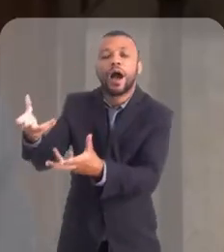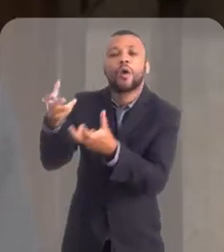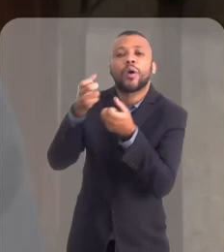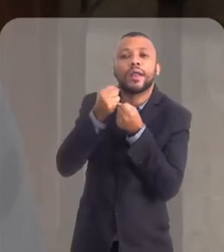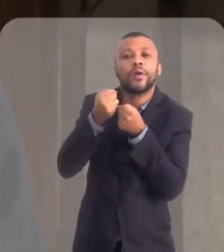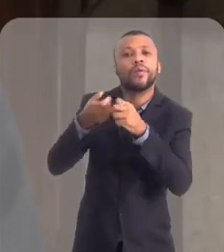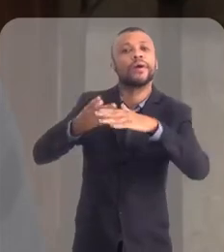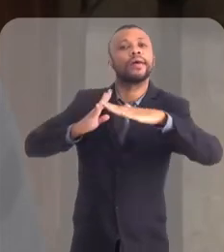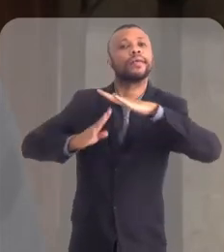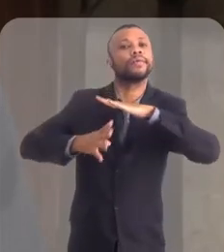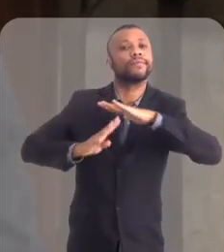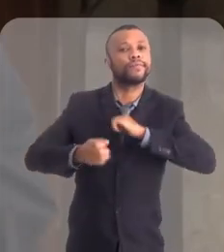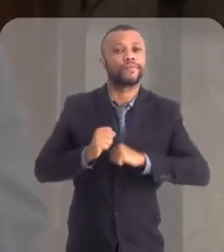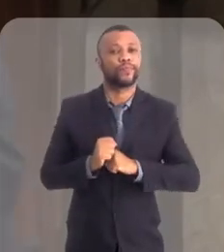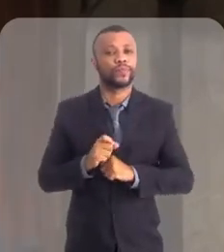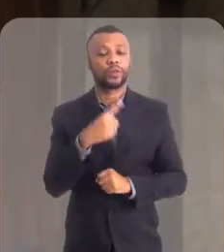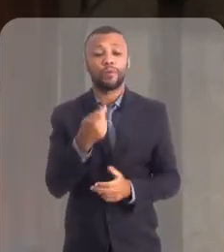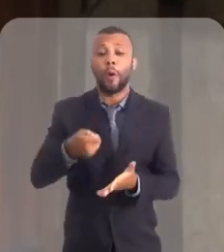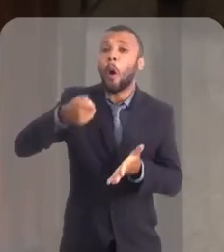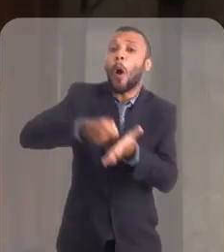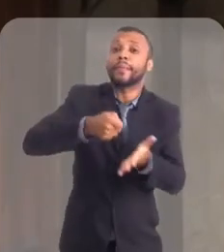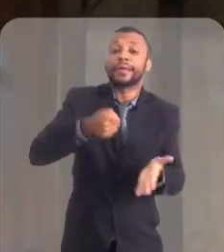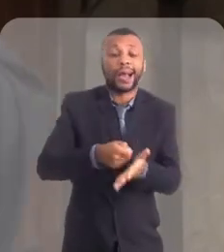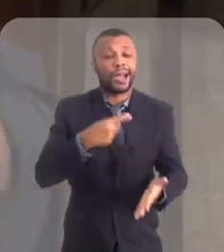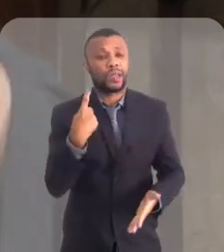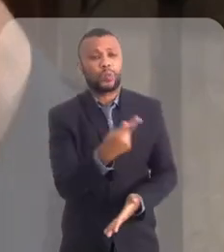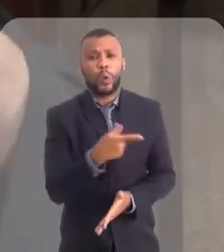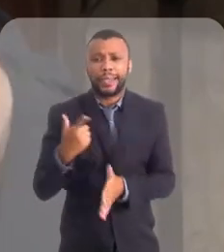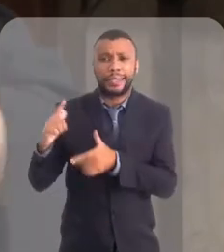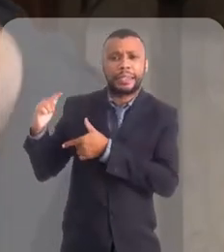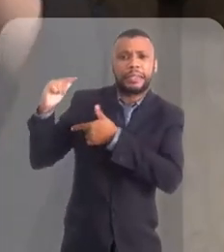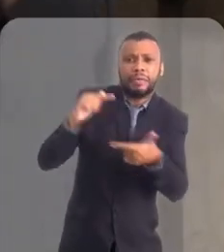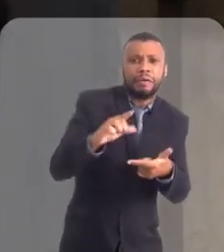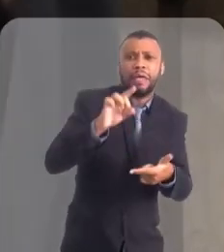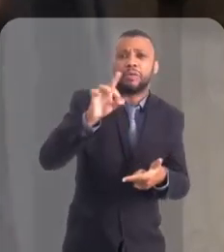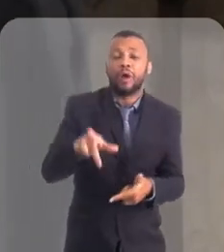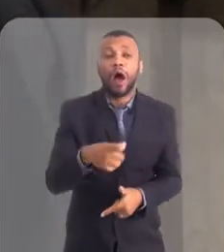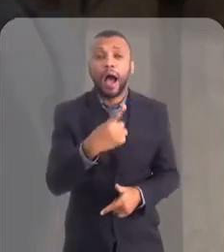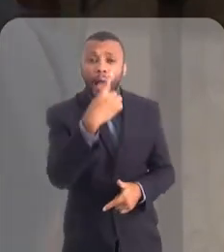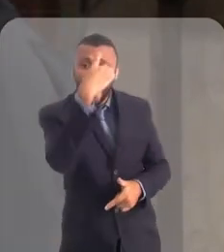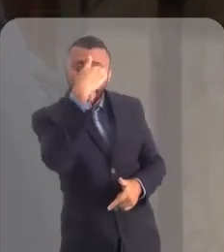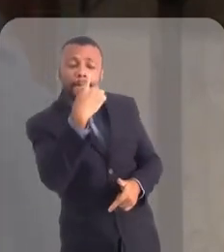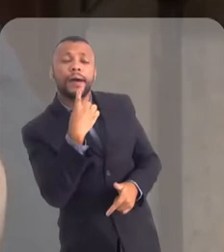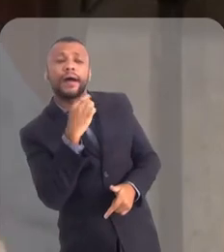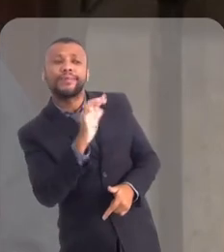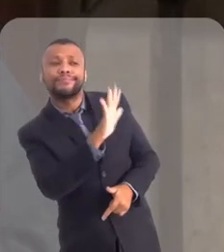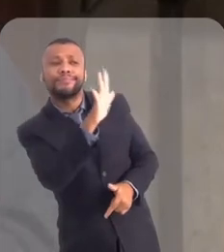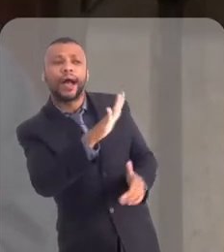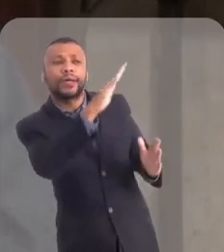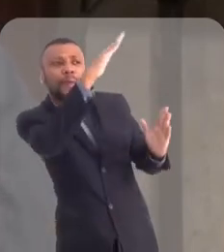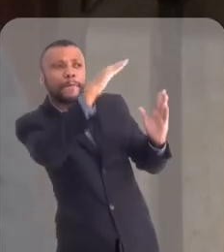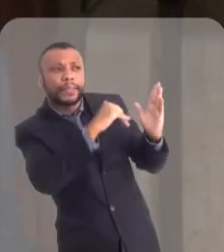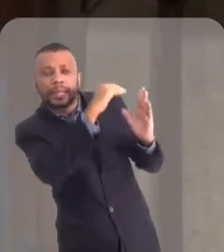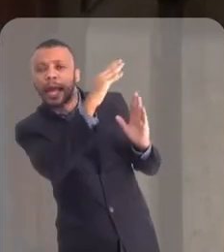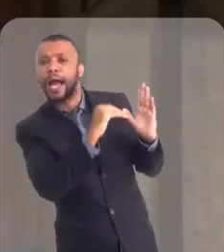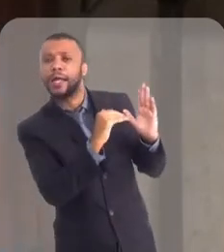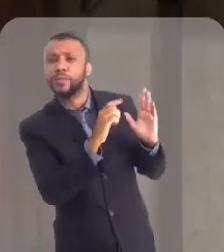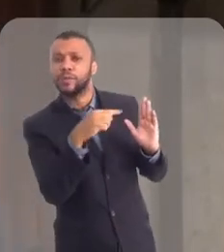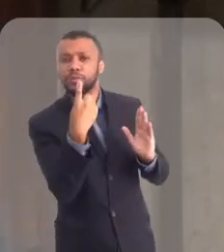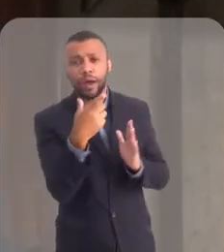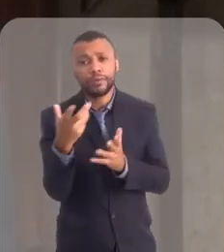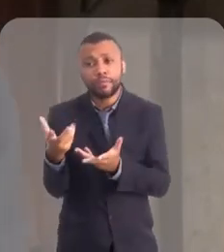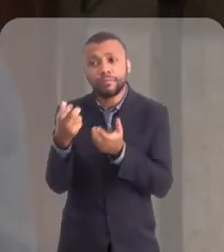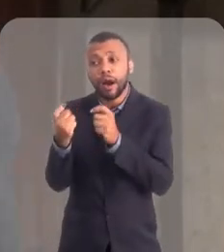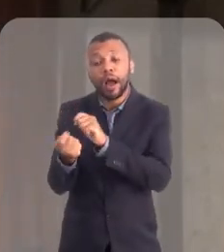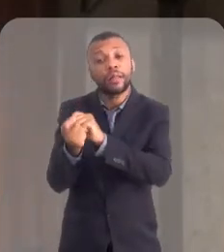acolheu a esses imigrantes. Então, nós não vamos dizer por que a nossa tradição é de usar apenas imagens pintadas, que nós não vamos